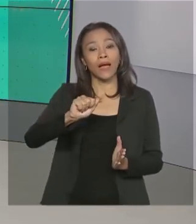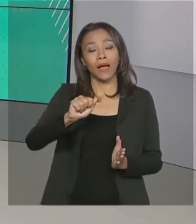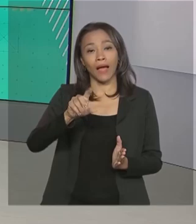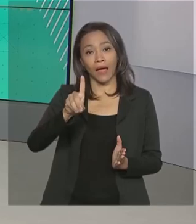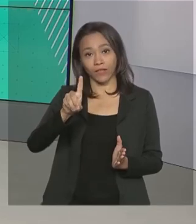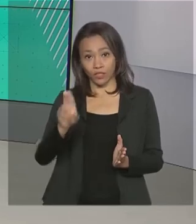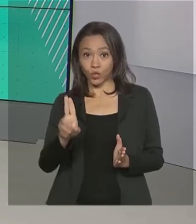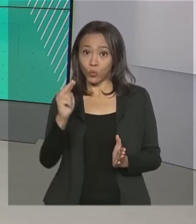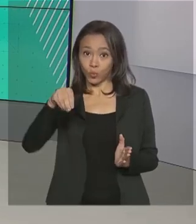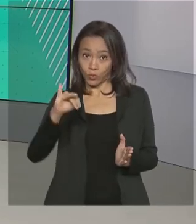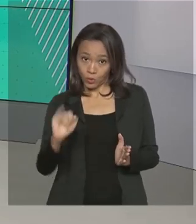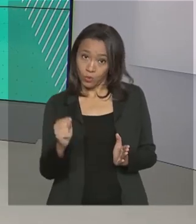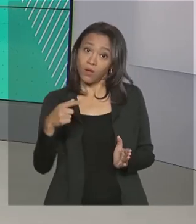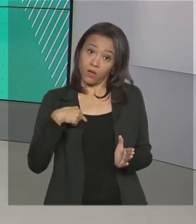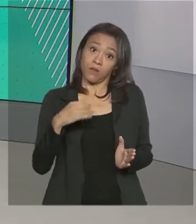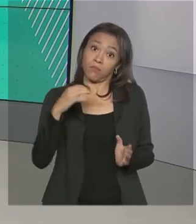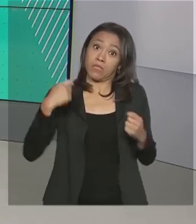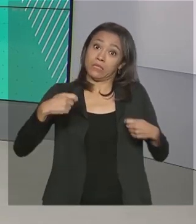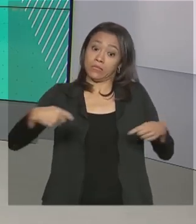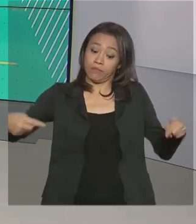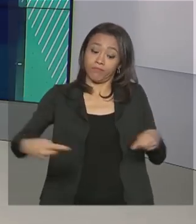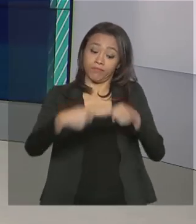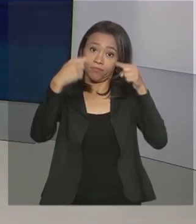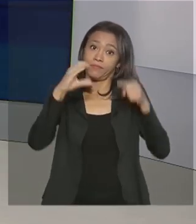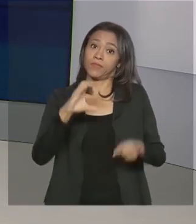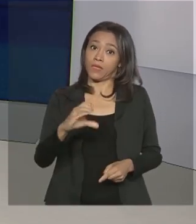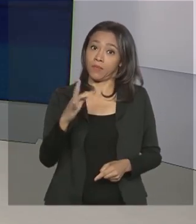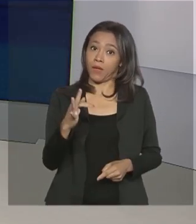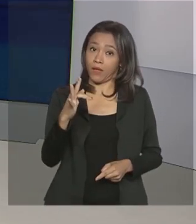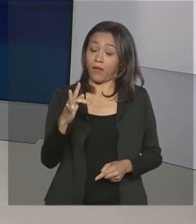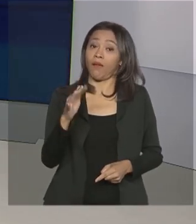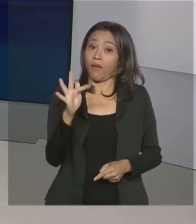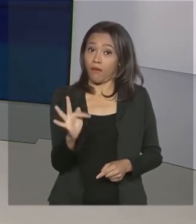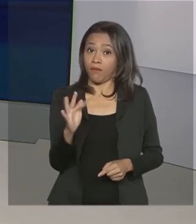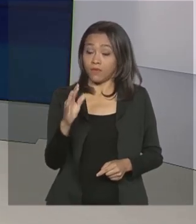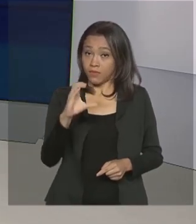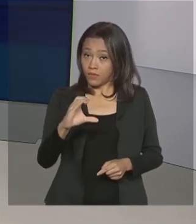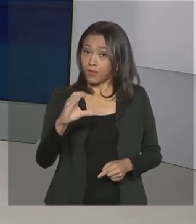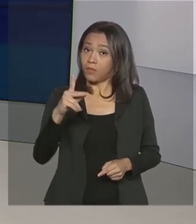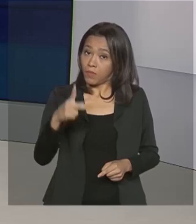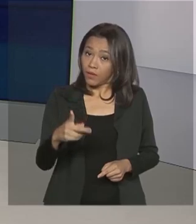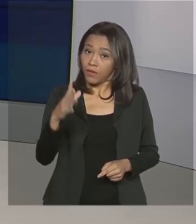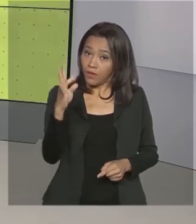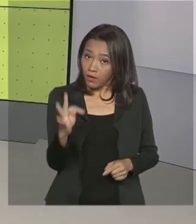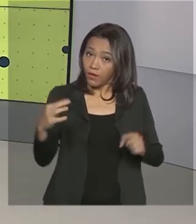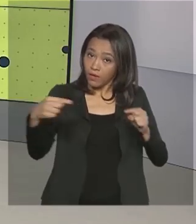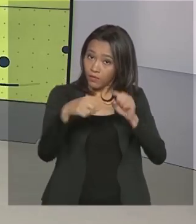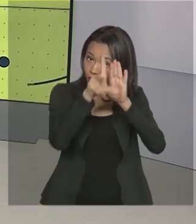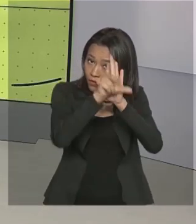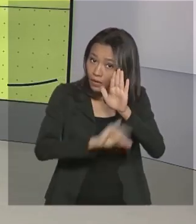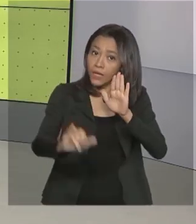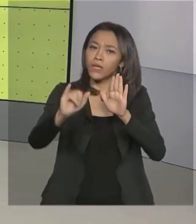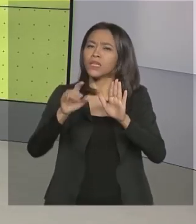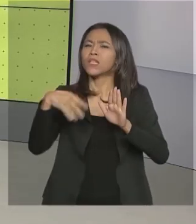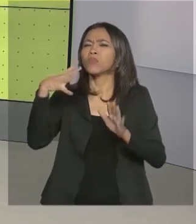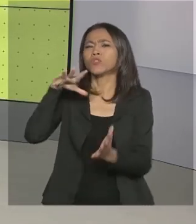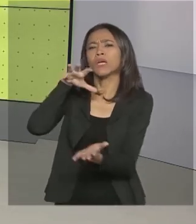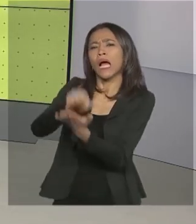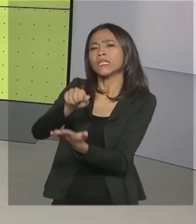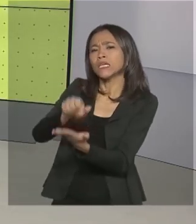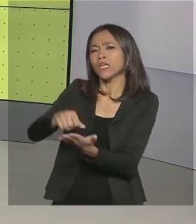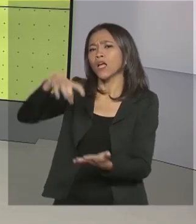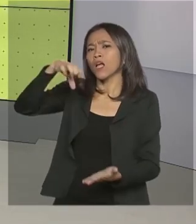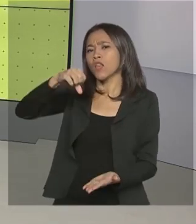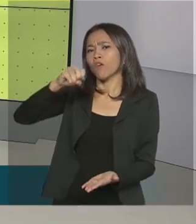CPF em dia é necessário para o pagamento do benefício. Depois de regularizar a situação de cerca de 90 mil CPFs, a